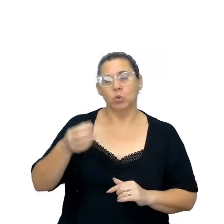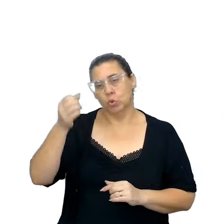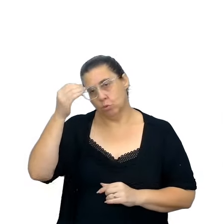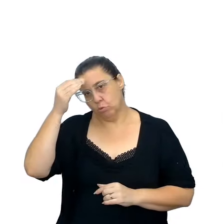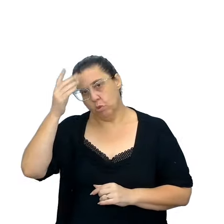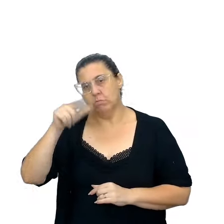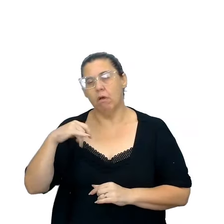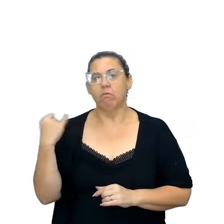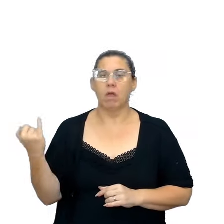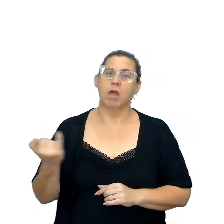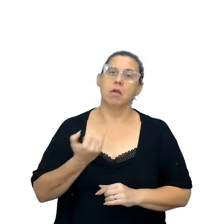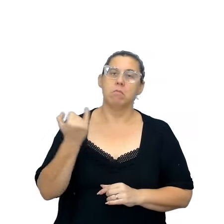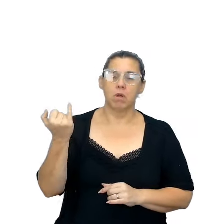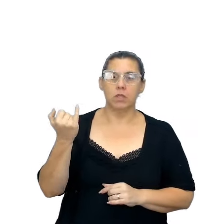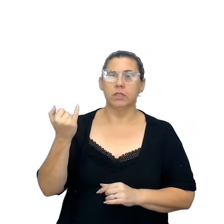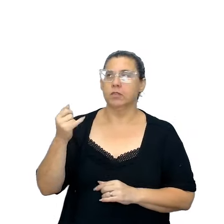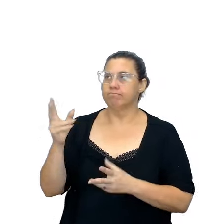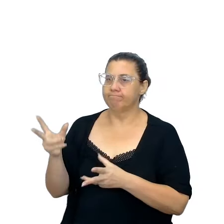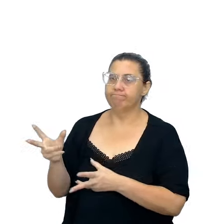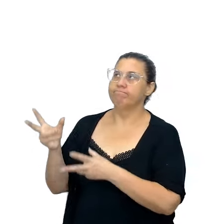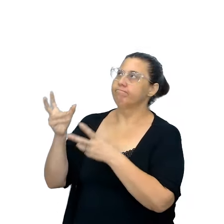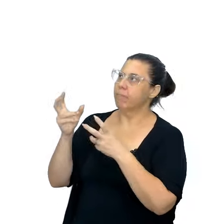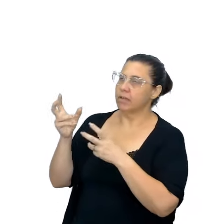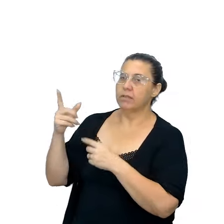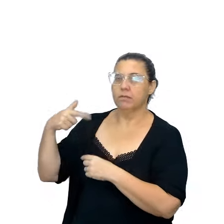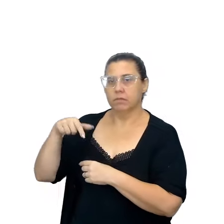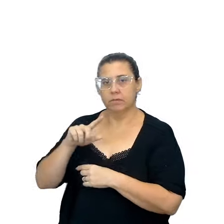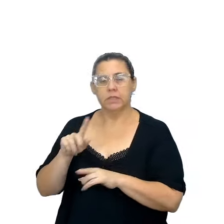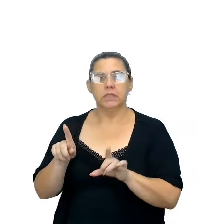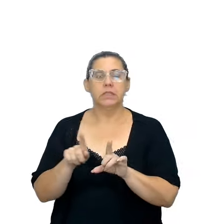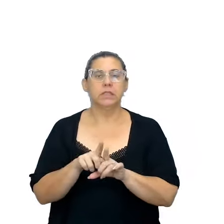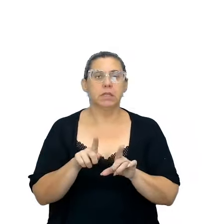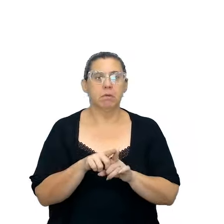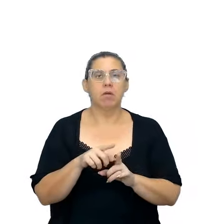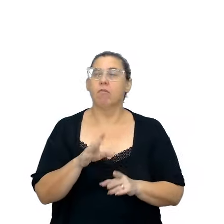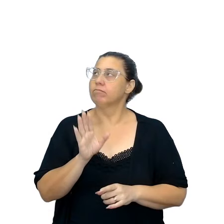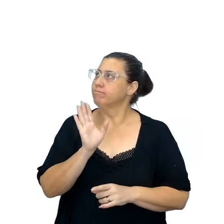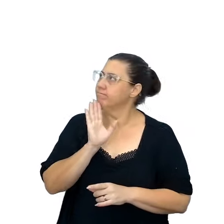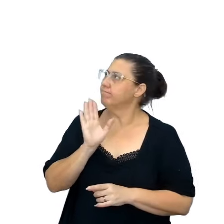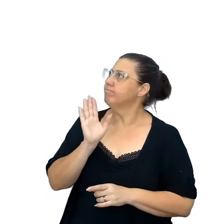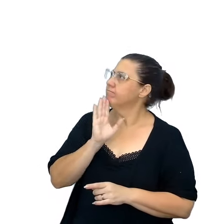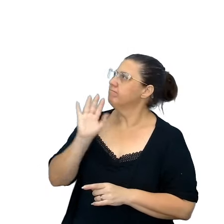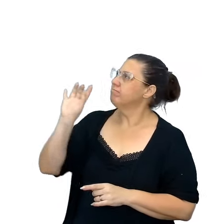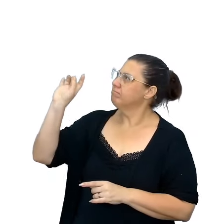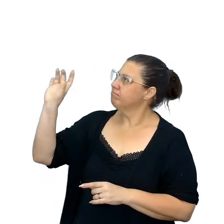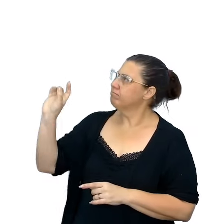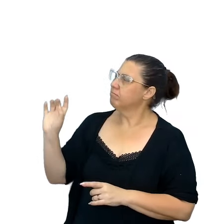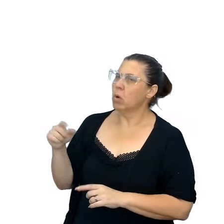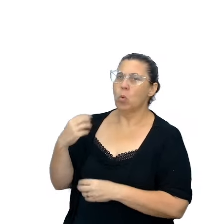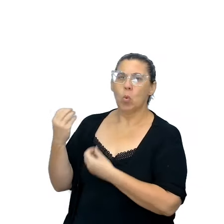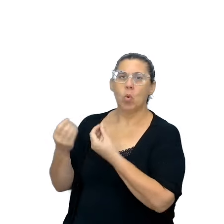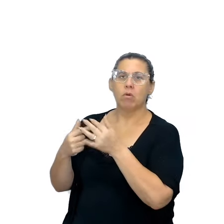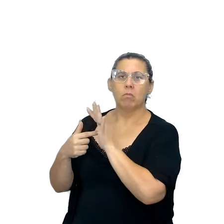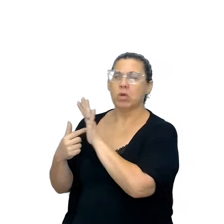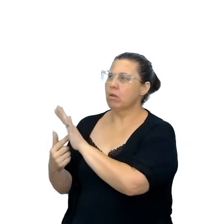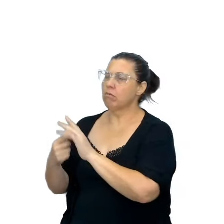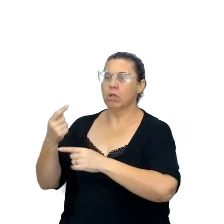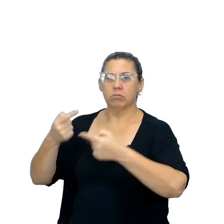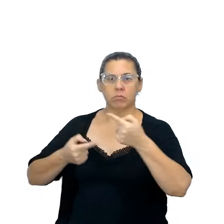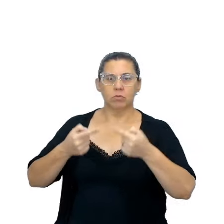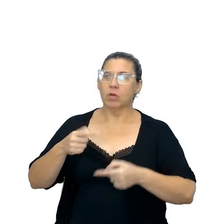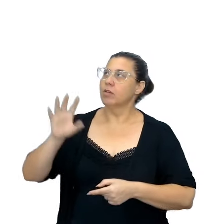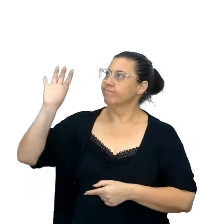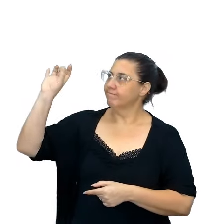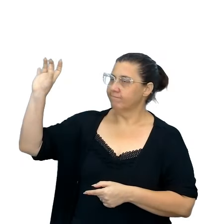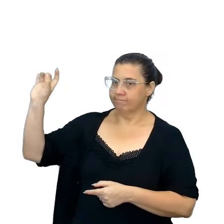também é importante ser tratado, né, para que vocês também conheçam bem o que está sendo discutido em cada uma